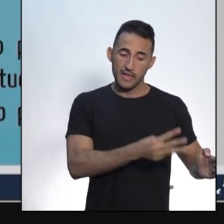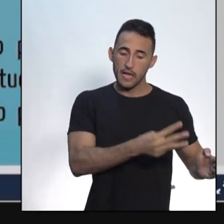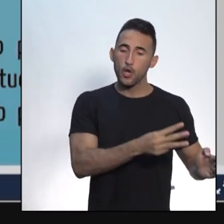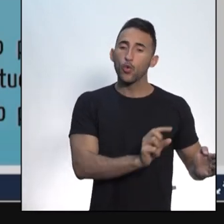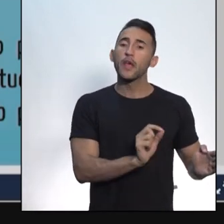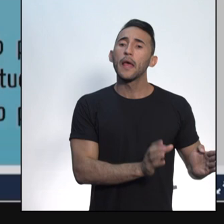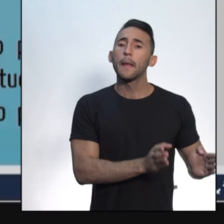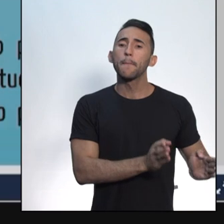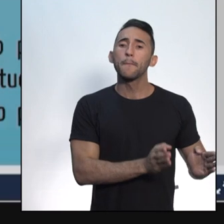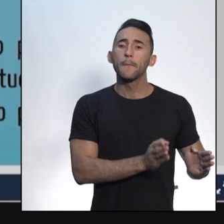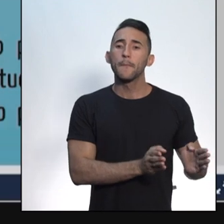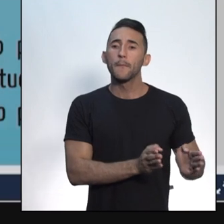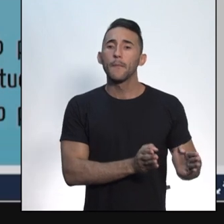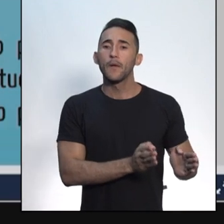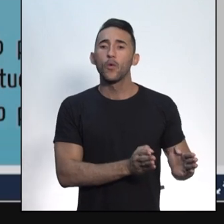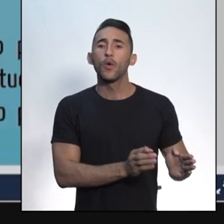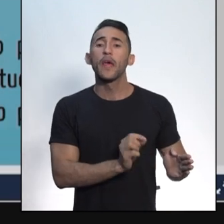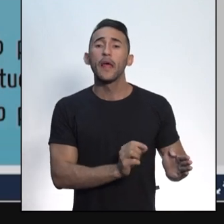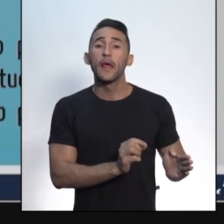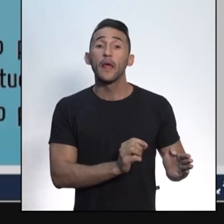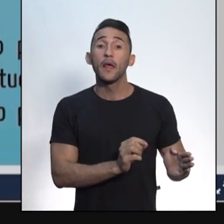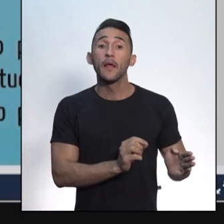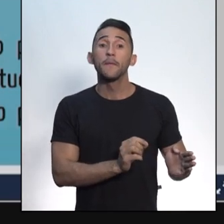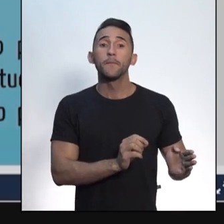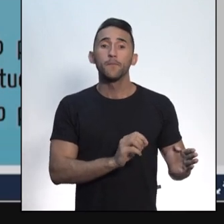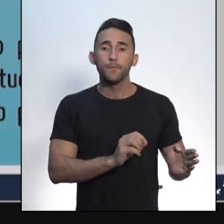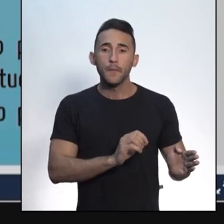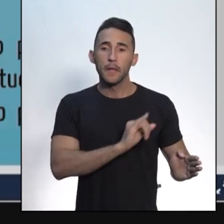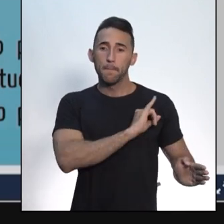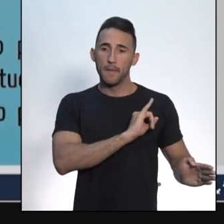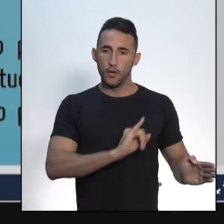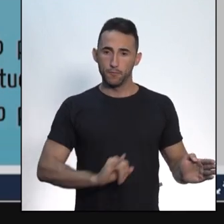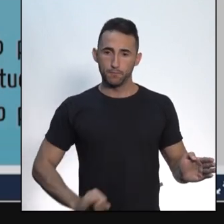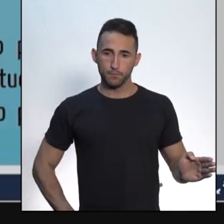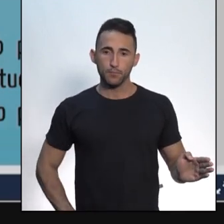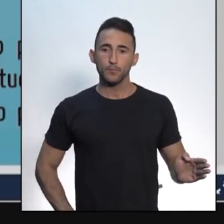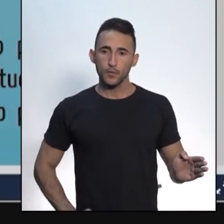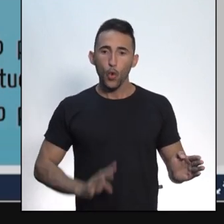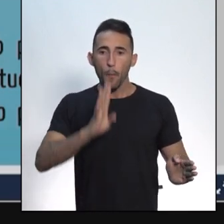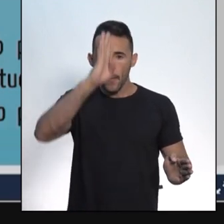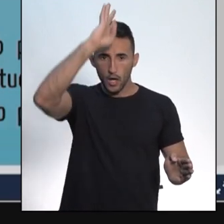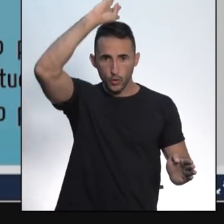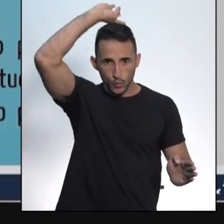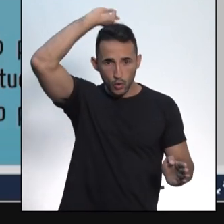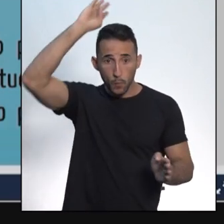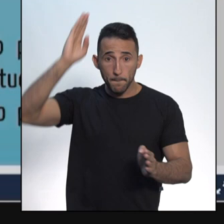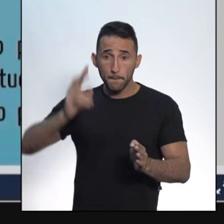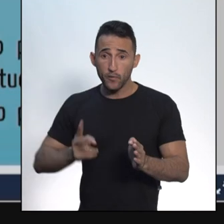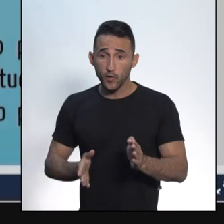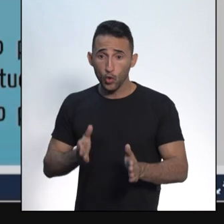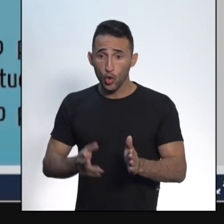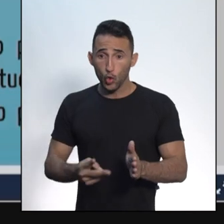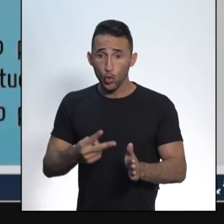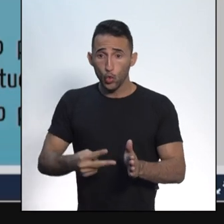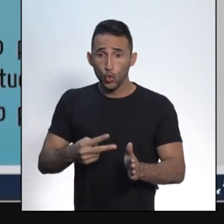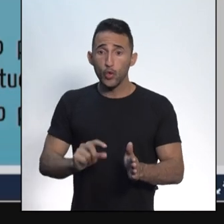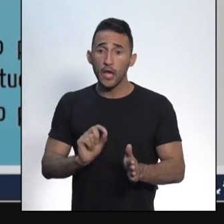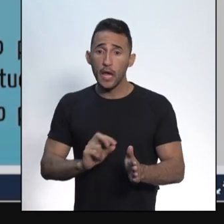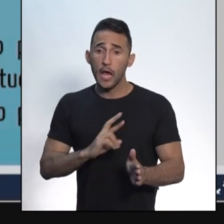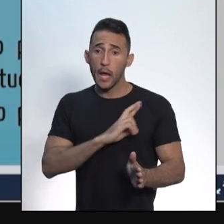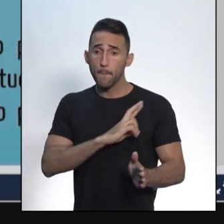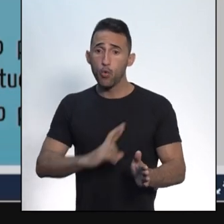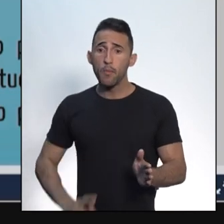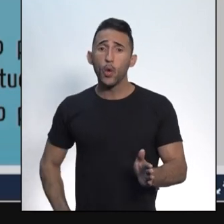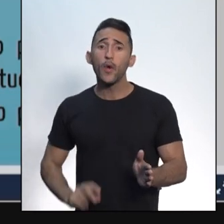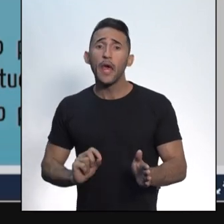Roma, o Império, o Império Romano. Na fase da república, nós temos a origem dessa